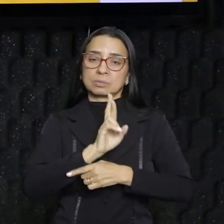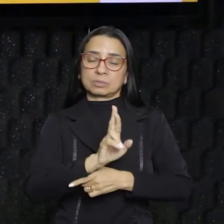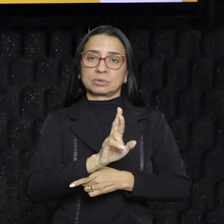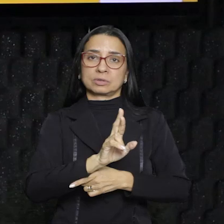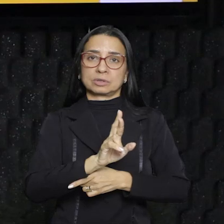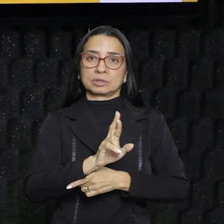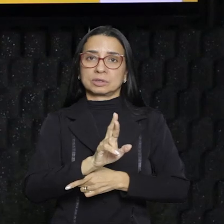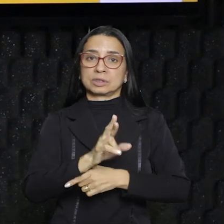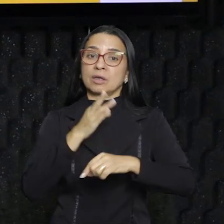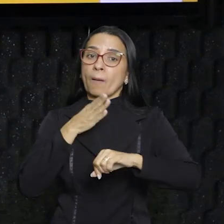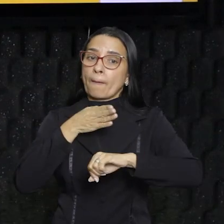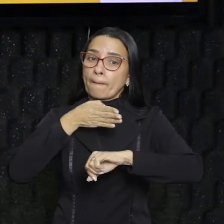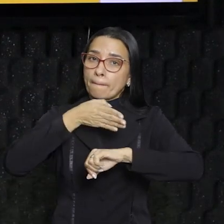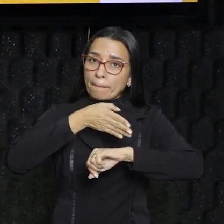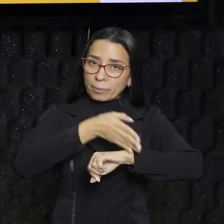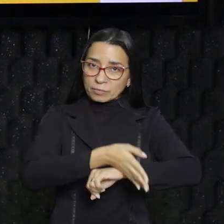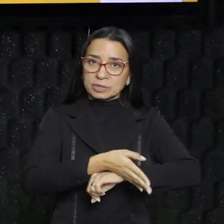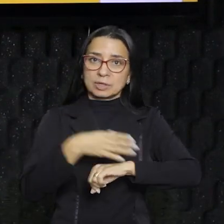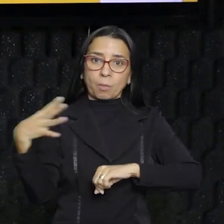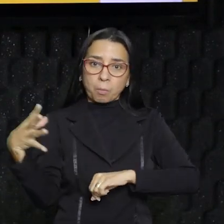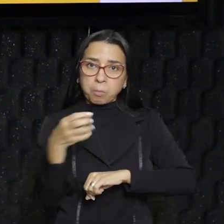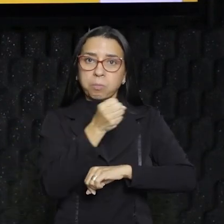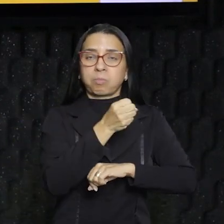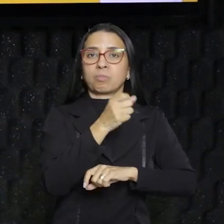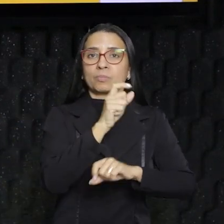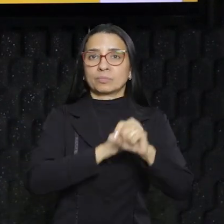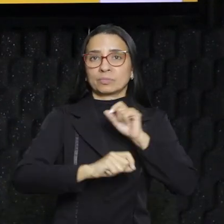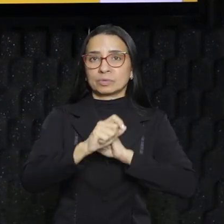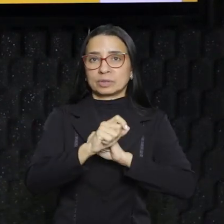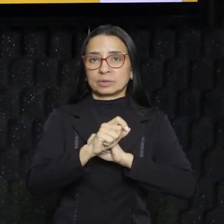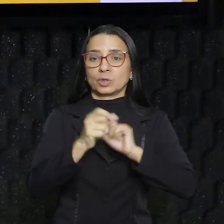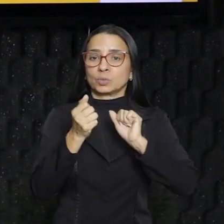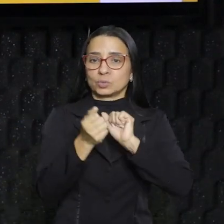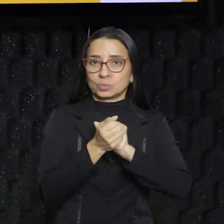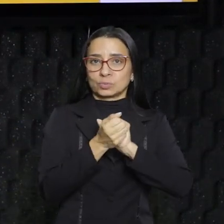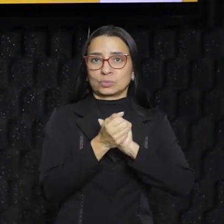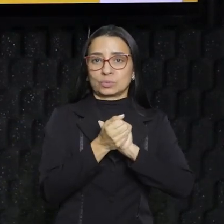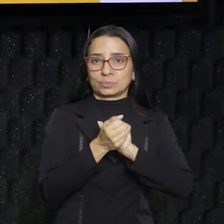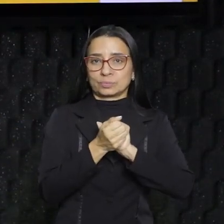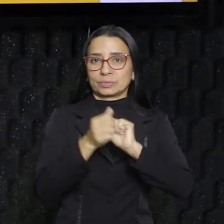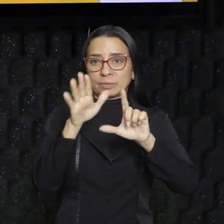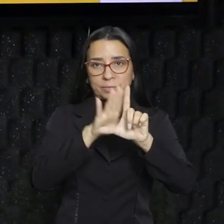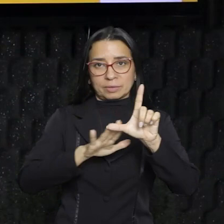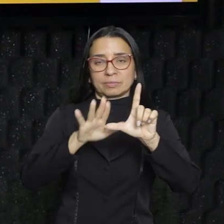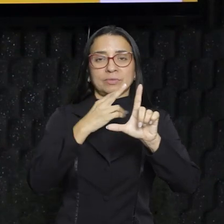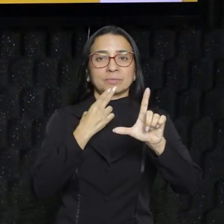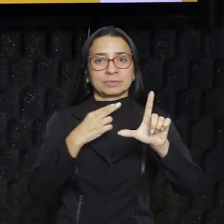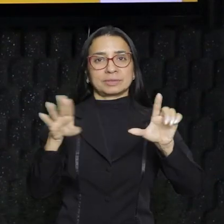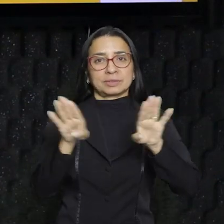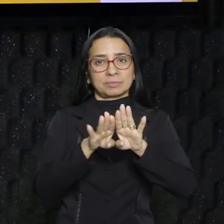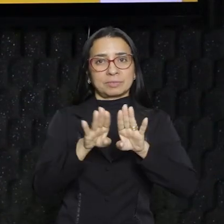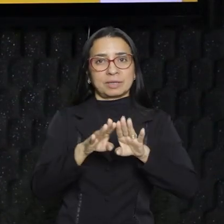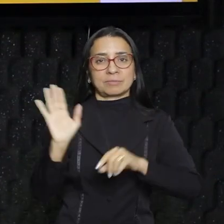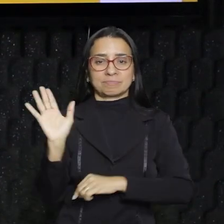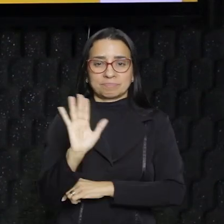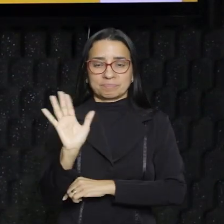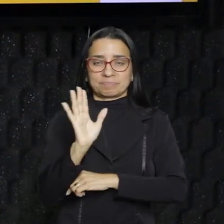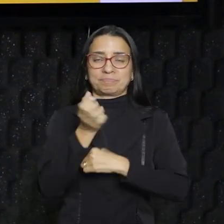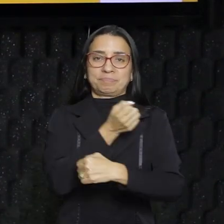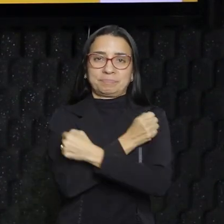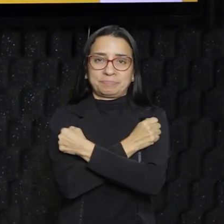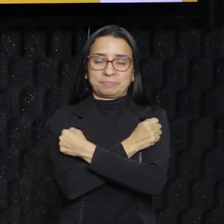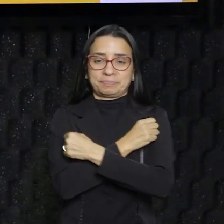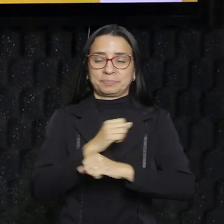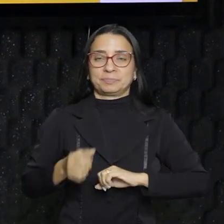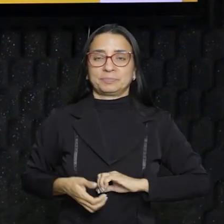questões. Vamos buscar essa aprovação, meu estudante. Estou com você e a plataforma também. É isso, valeu e um abraço